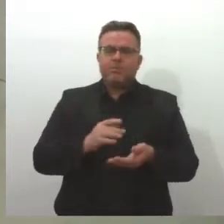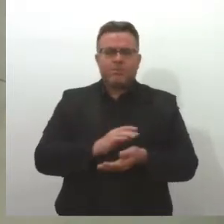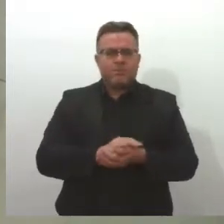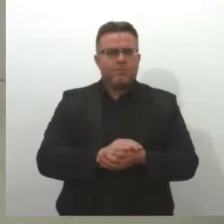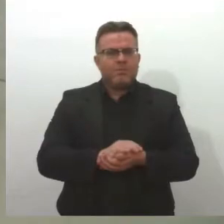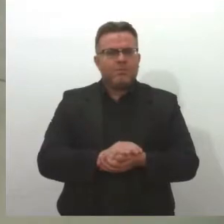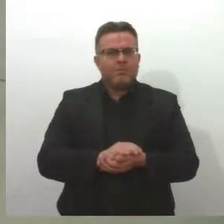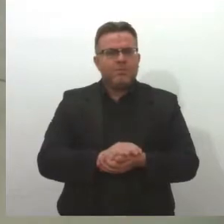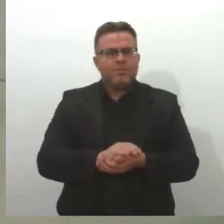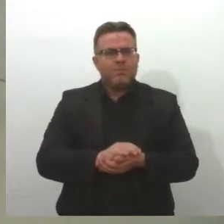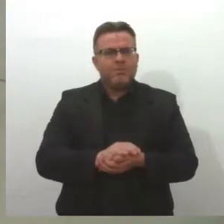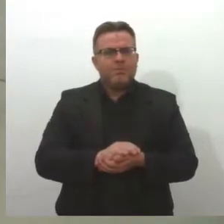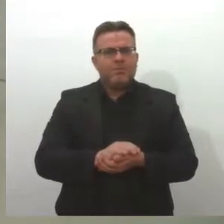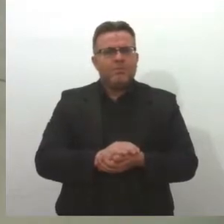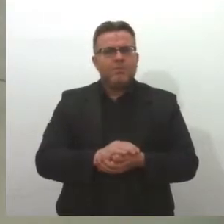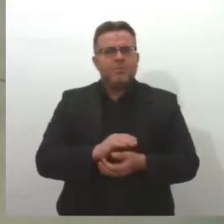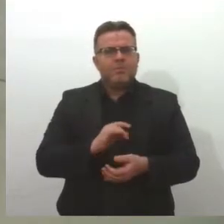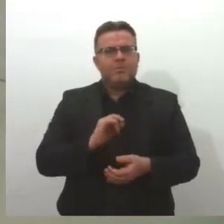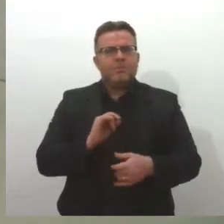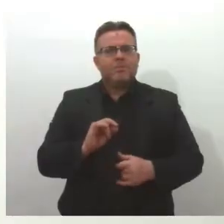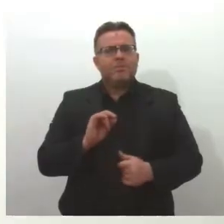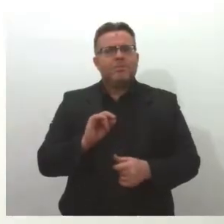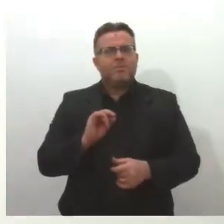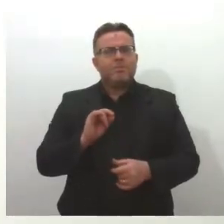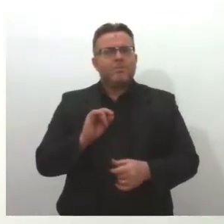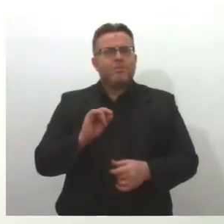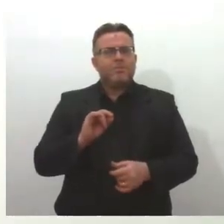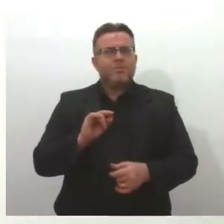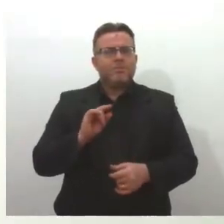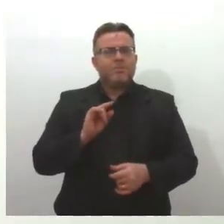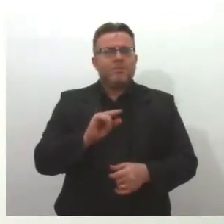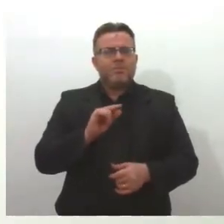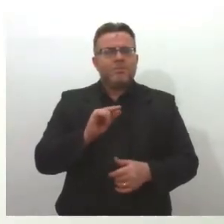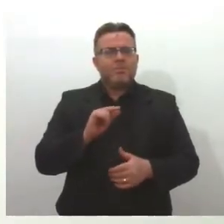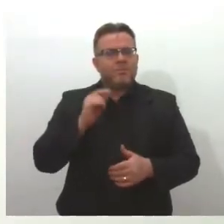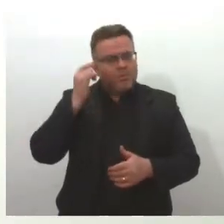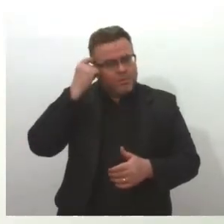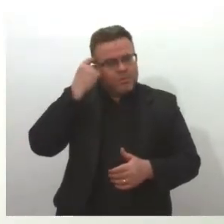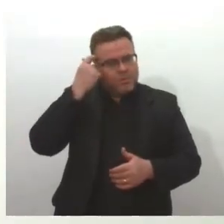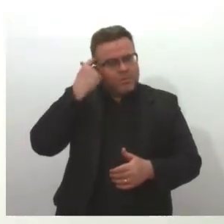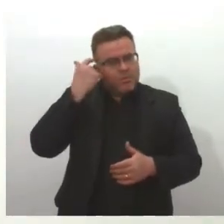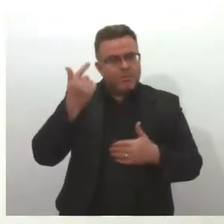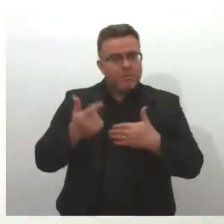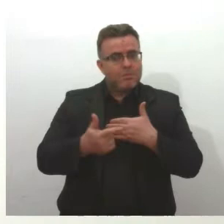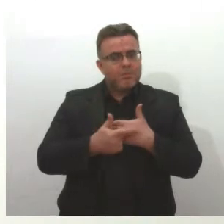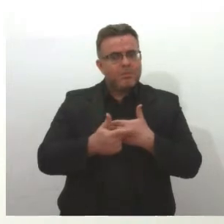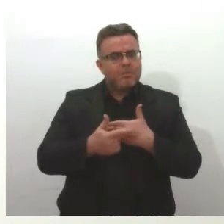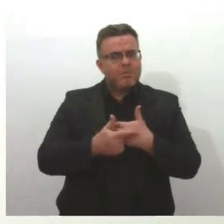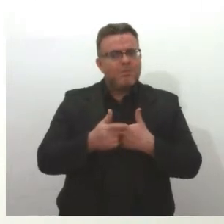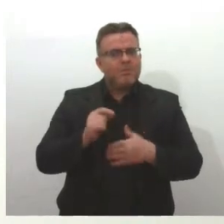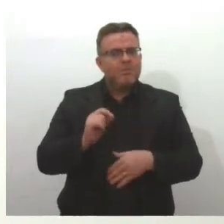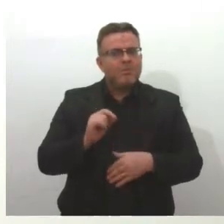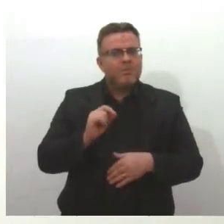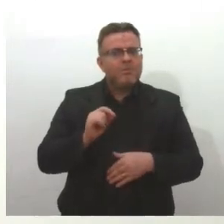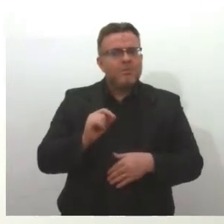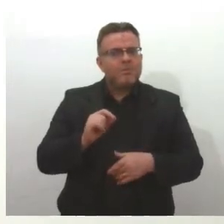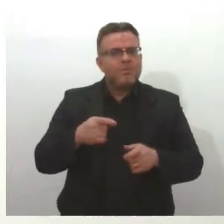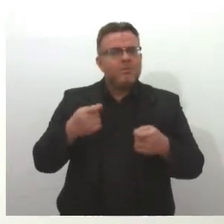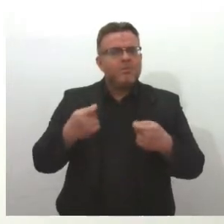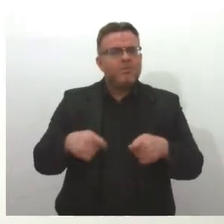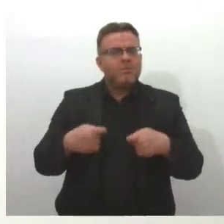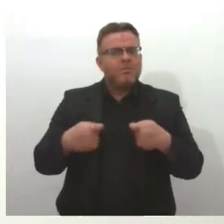com um congestionamento muito grande. Porque, como eu falei, a pandemia não acabou, é necessário garantir a segurança sanitária